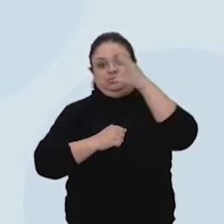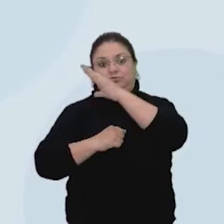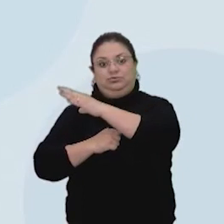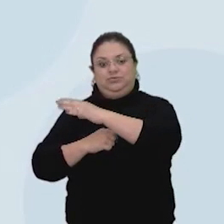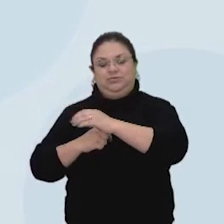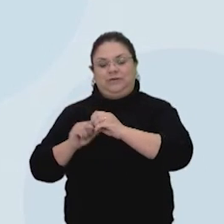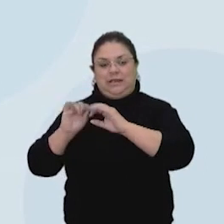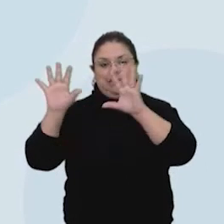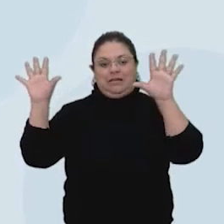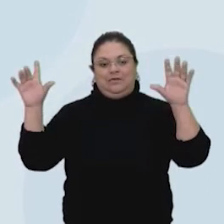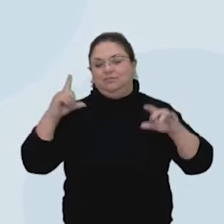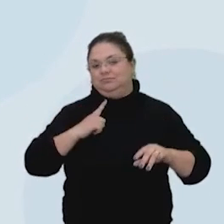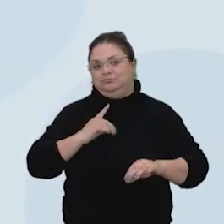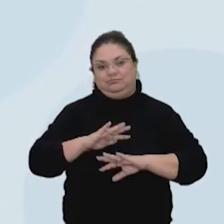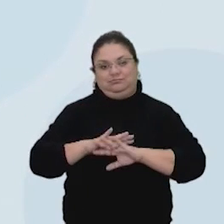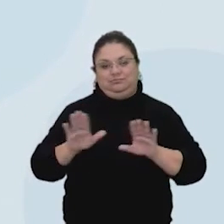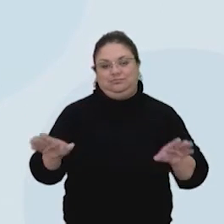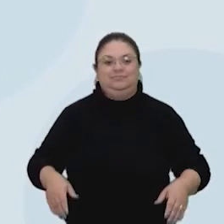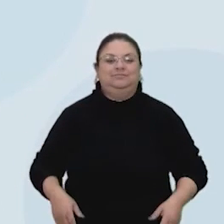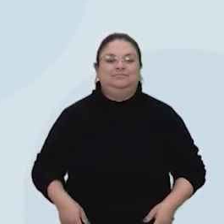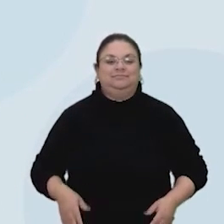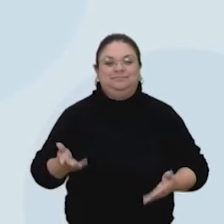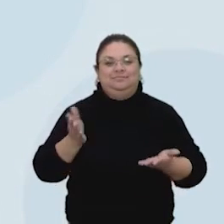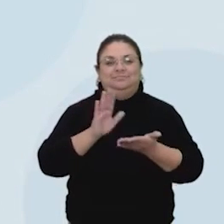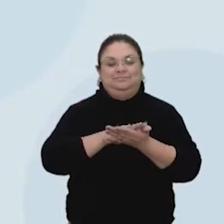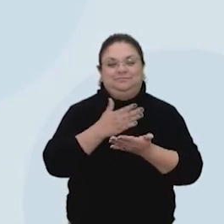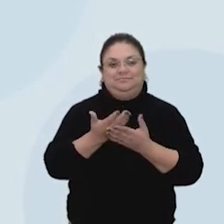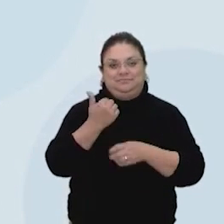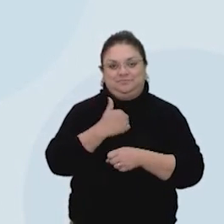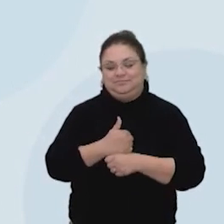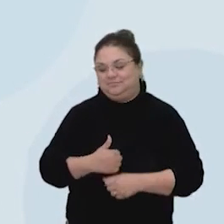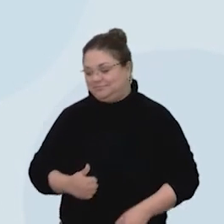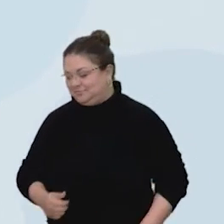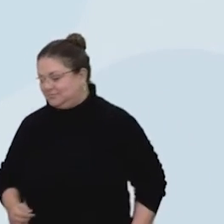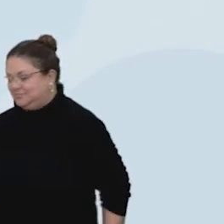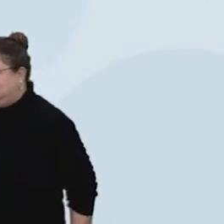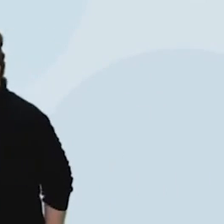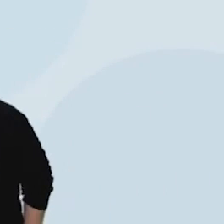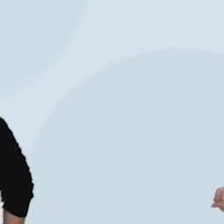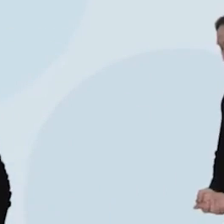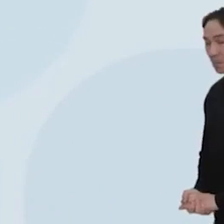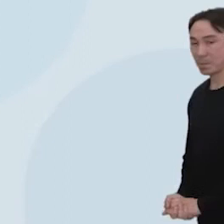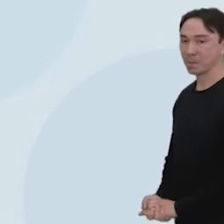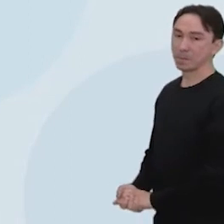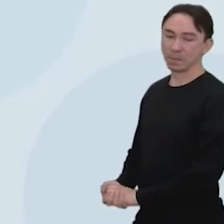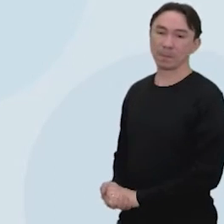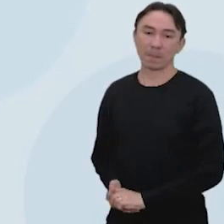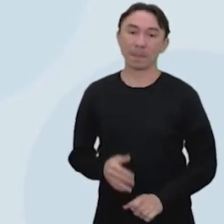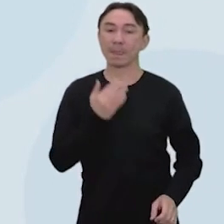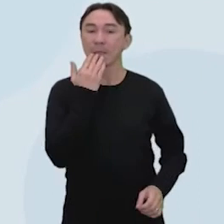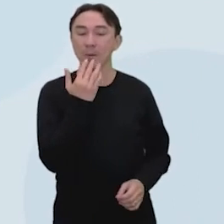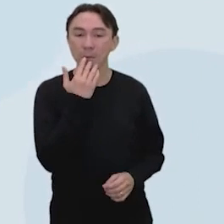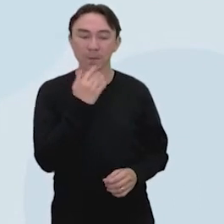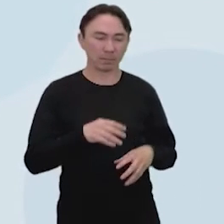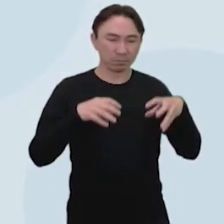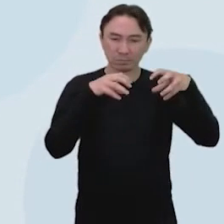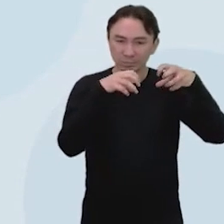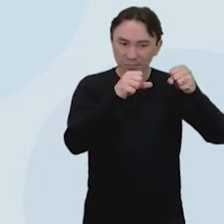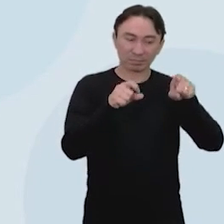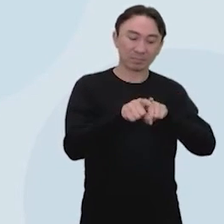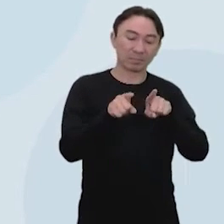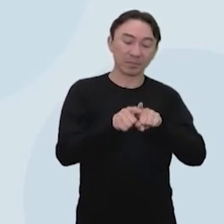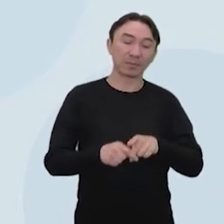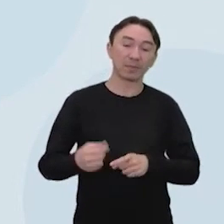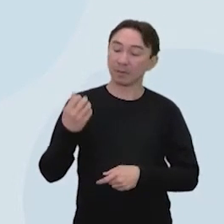branco. É, porque o pintor utilizou mais cores mais escuras. E o branco realmente trouxe um